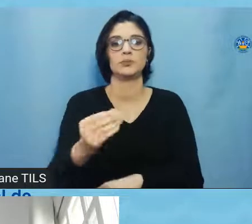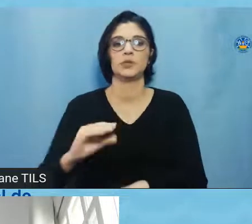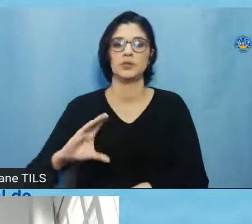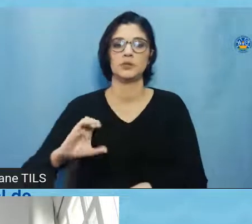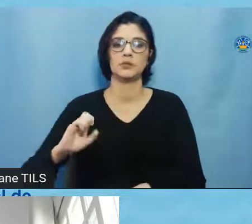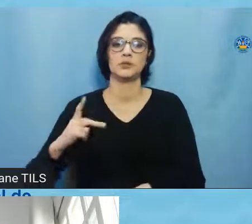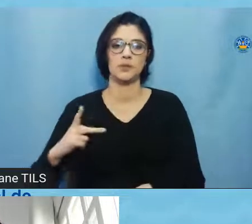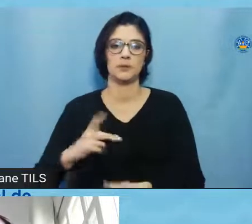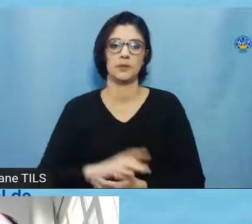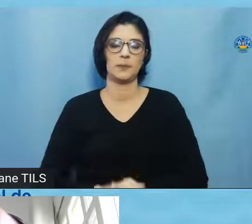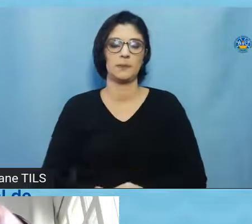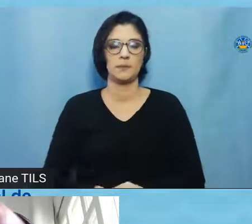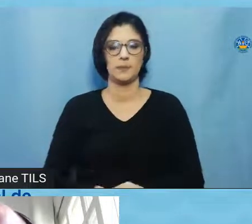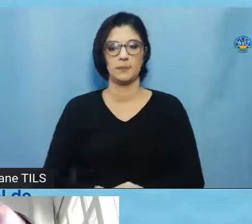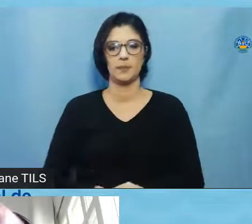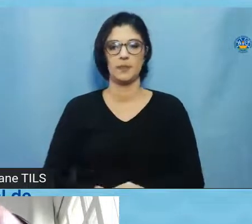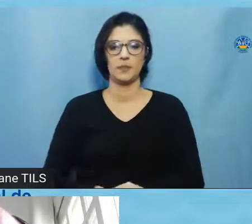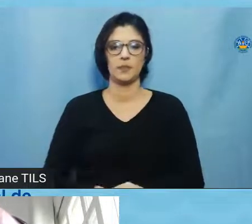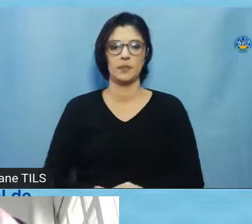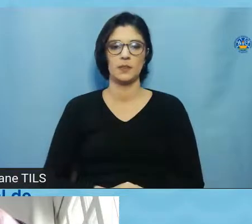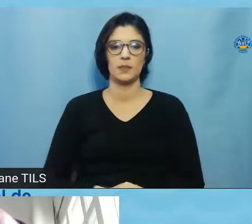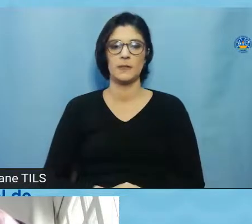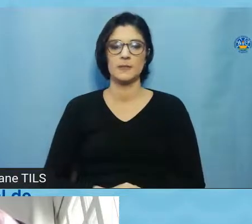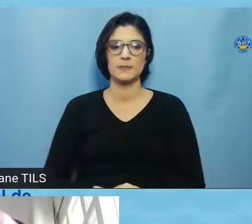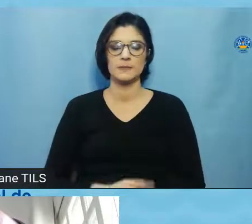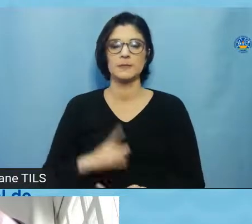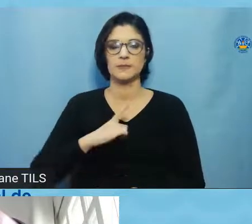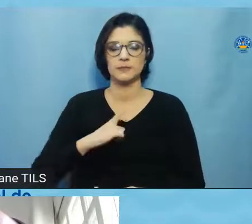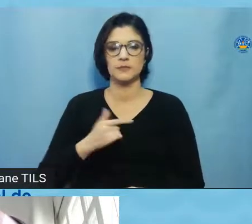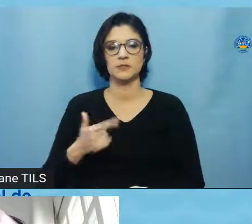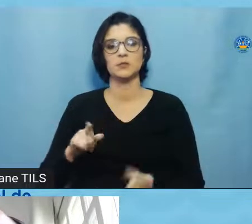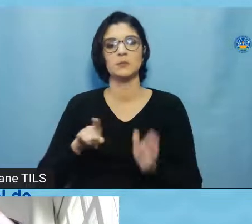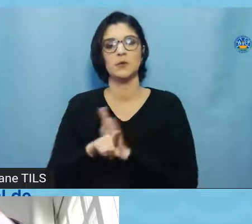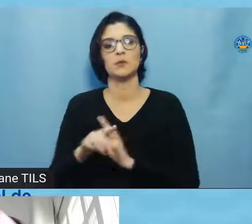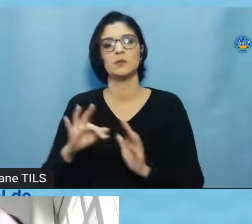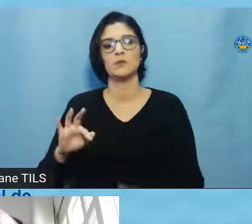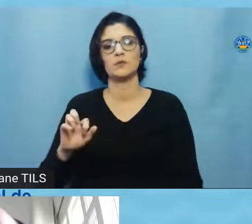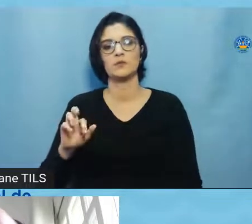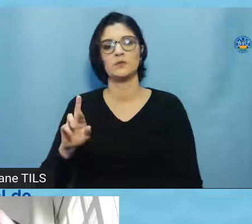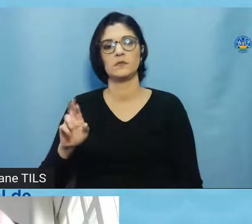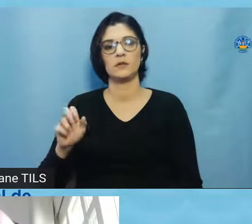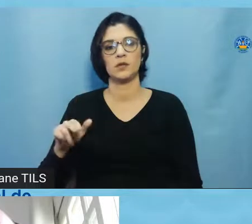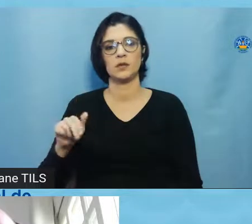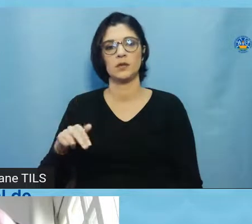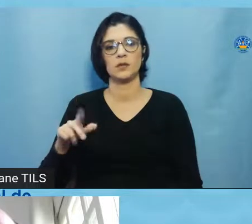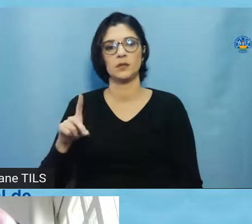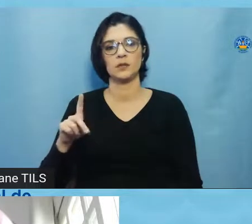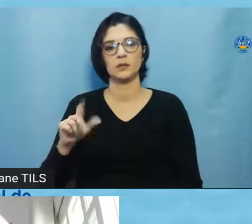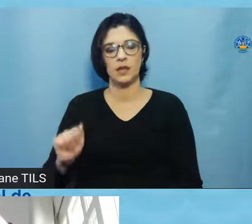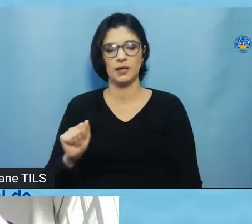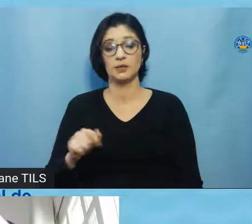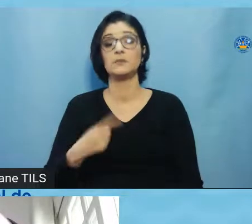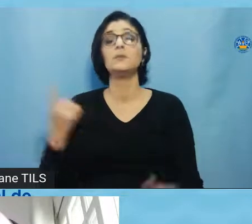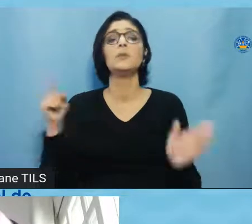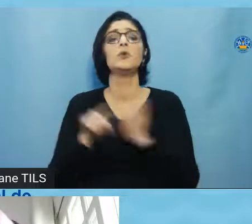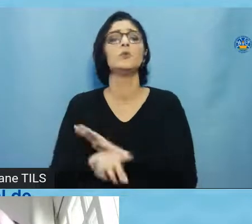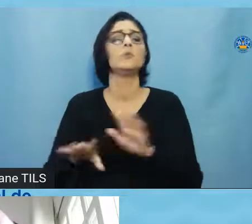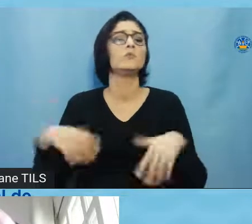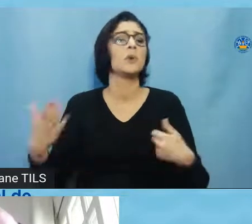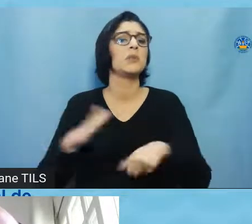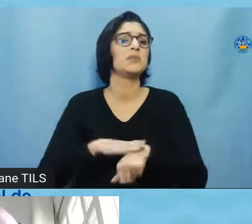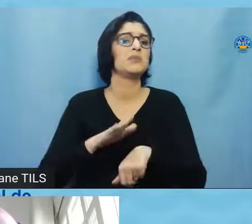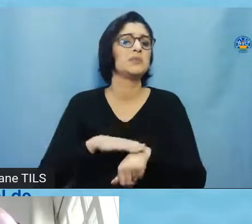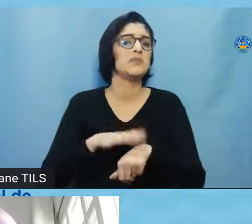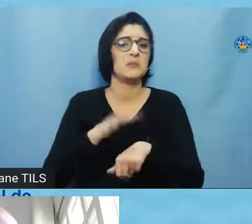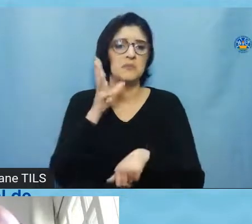Certo. A tem uma pergunta também da Fernanda Correia, né? Ela coloca, ela gostaria de saber quanto tempo leva, né? que está levando,